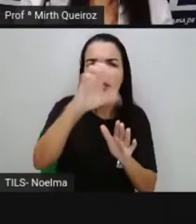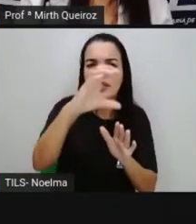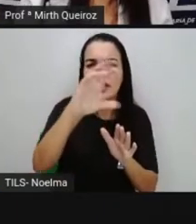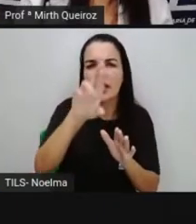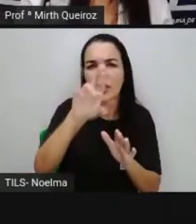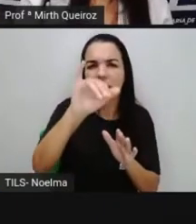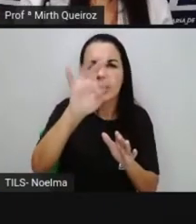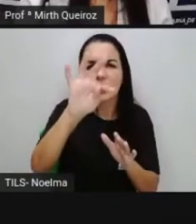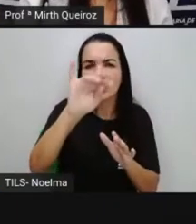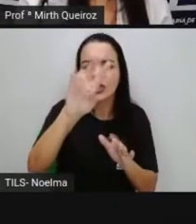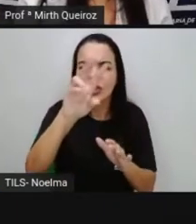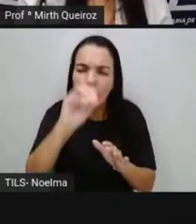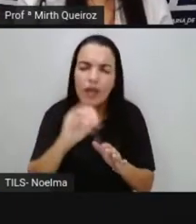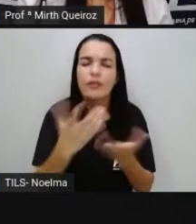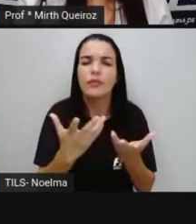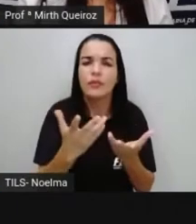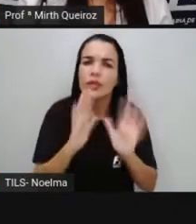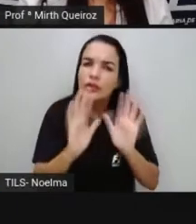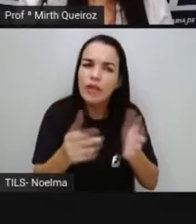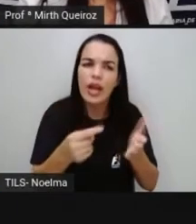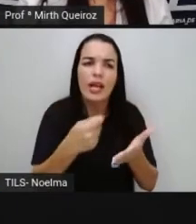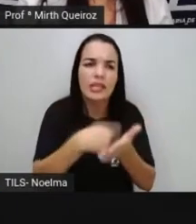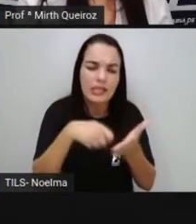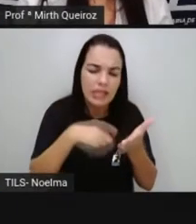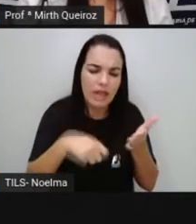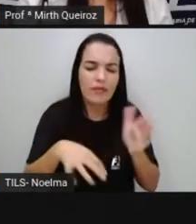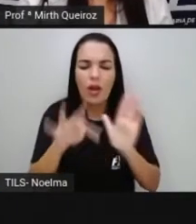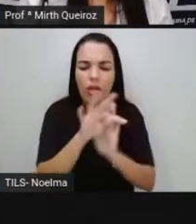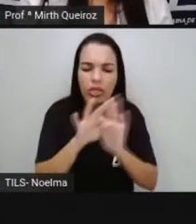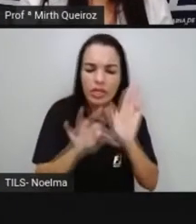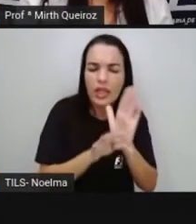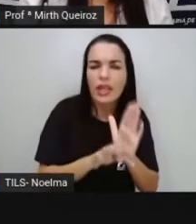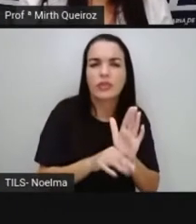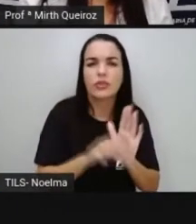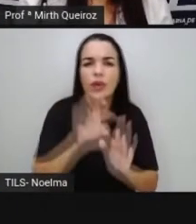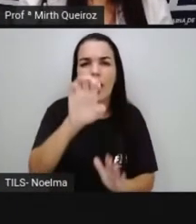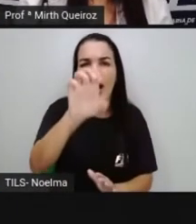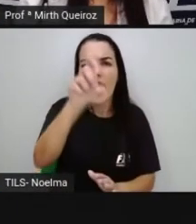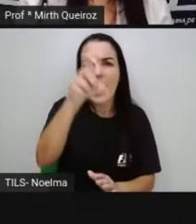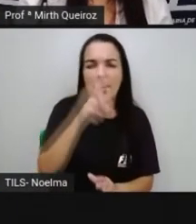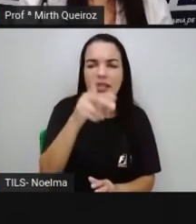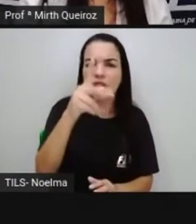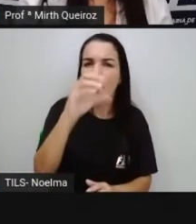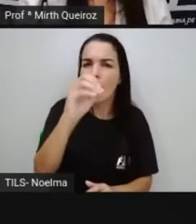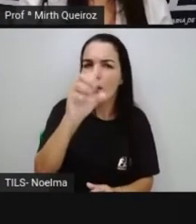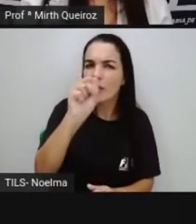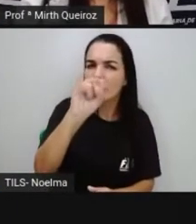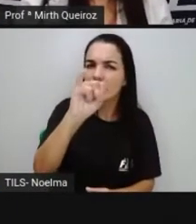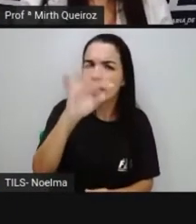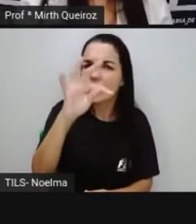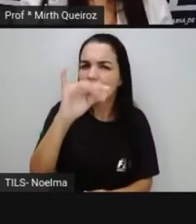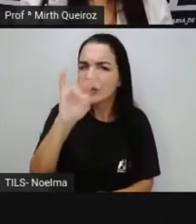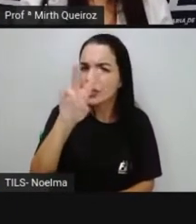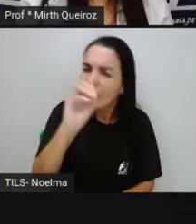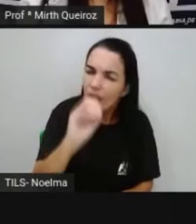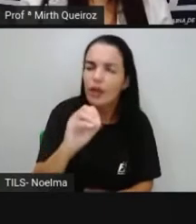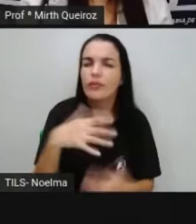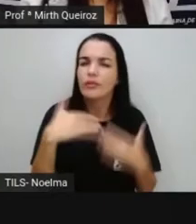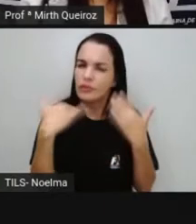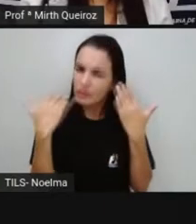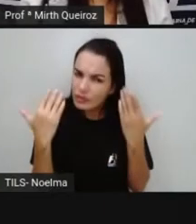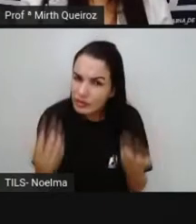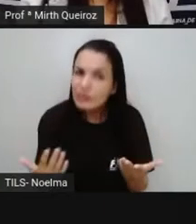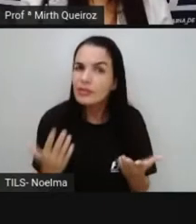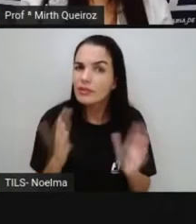texto aí expositivo? Que seria o que o texto expositivo? Seria,